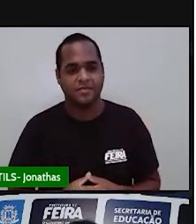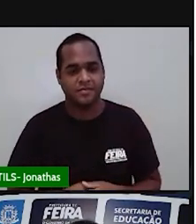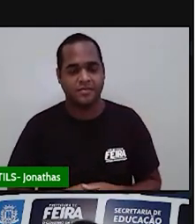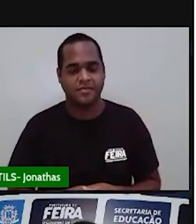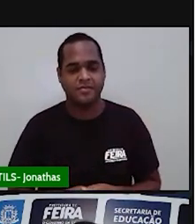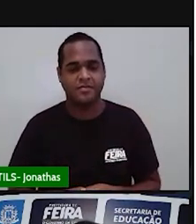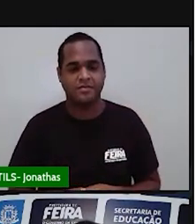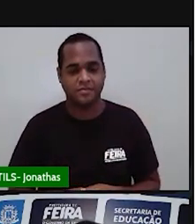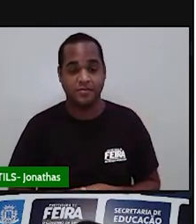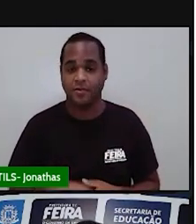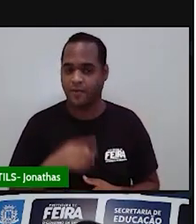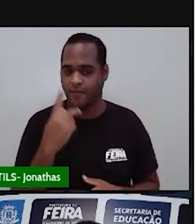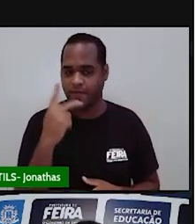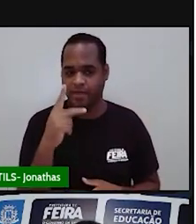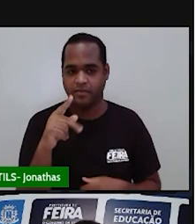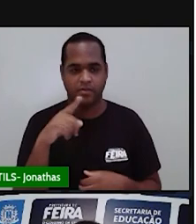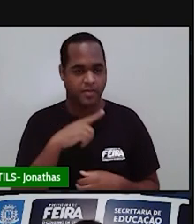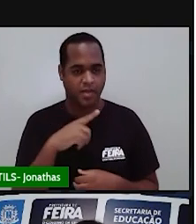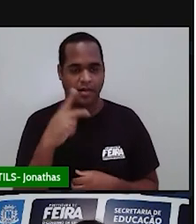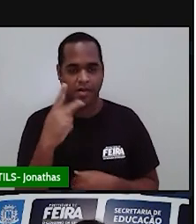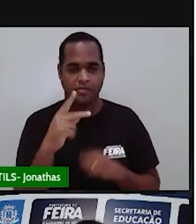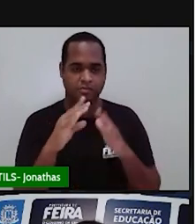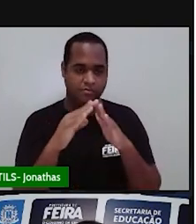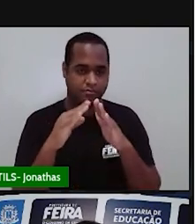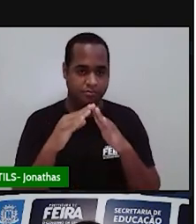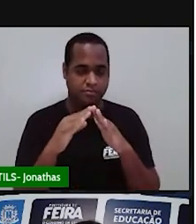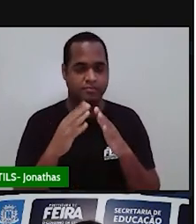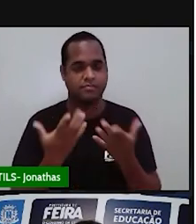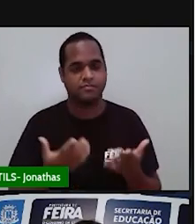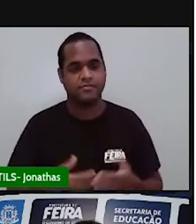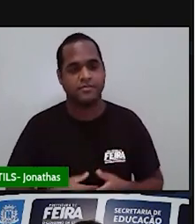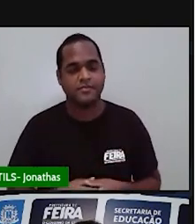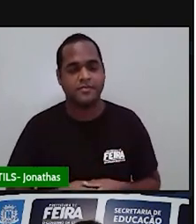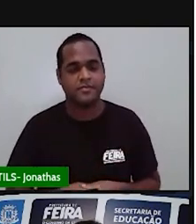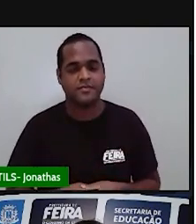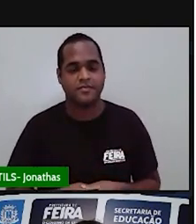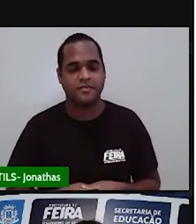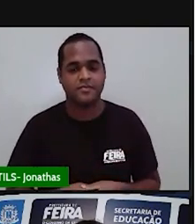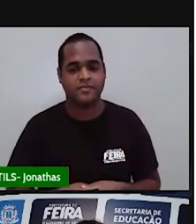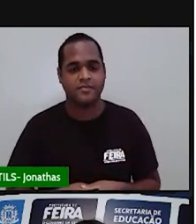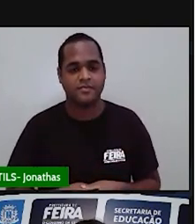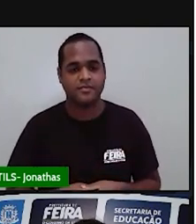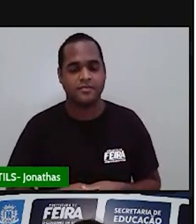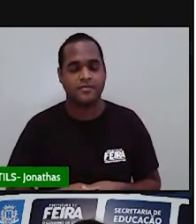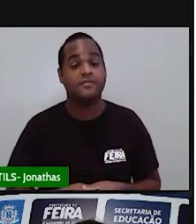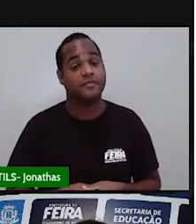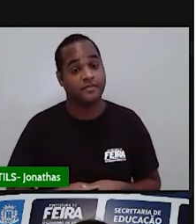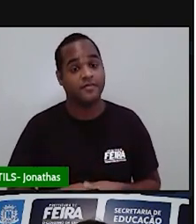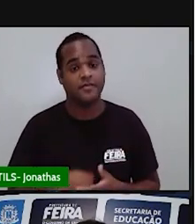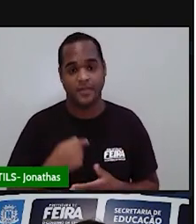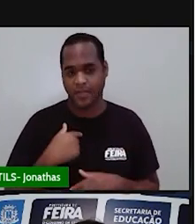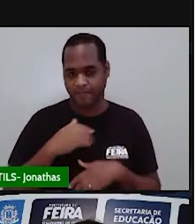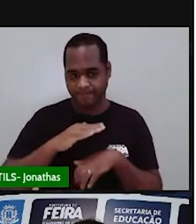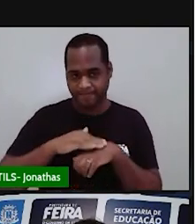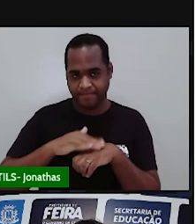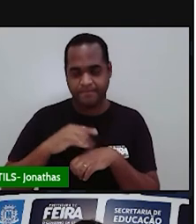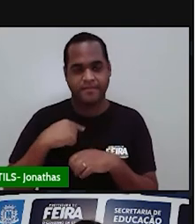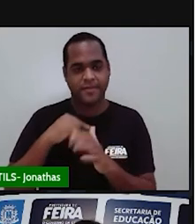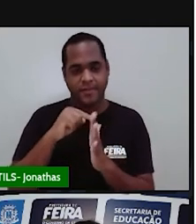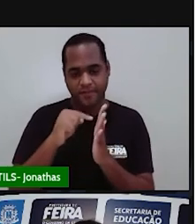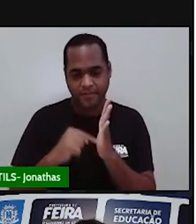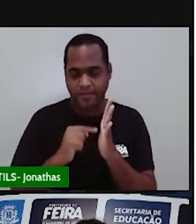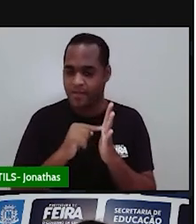que você tem aí, né? Se você tiver aí por perto. Certo? Então, eu vou fazer com o meu aqui.